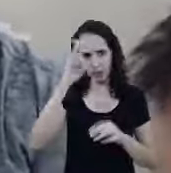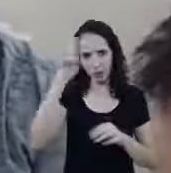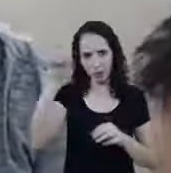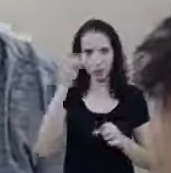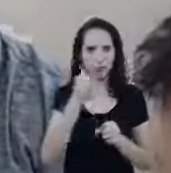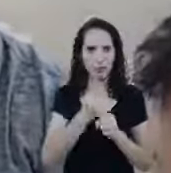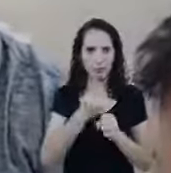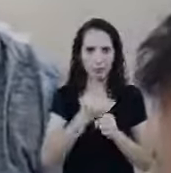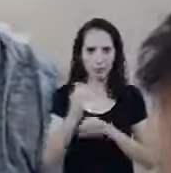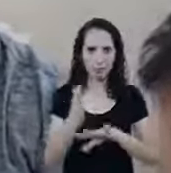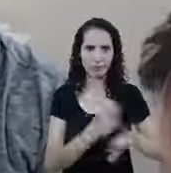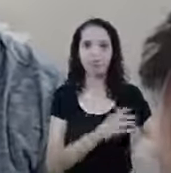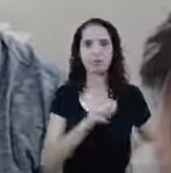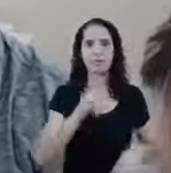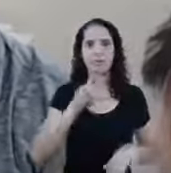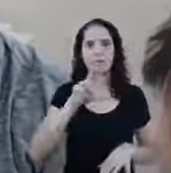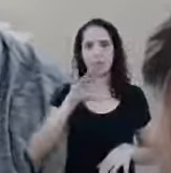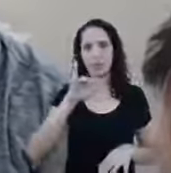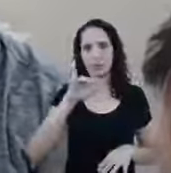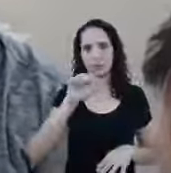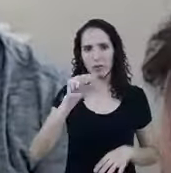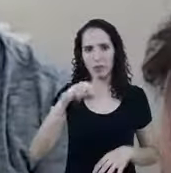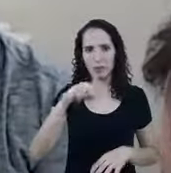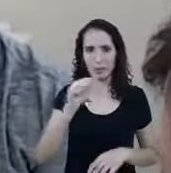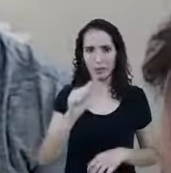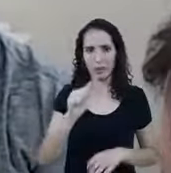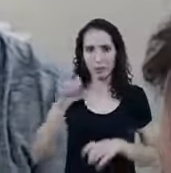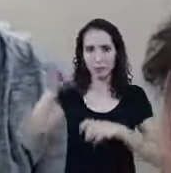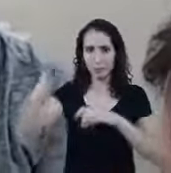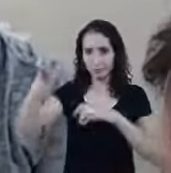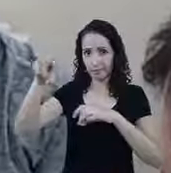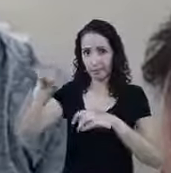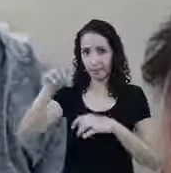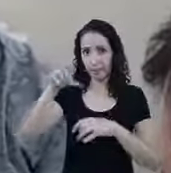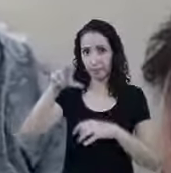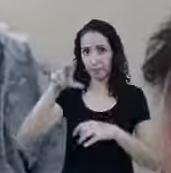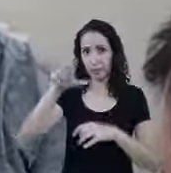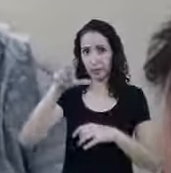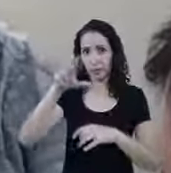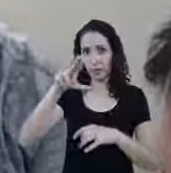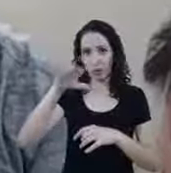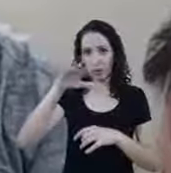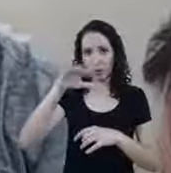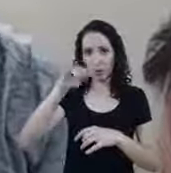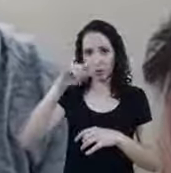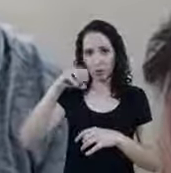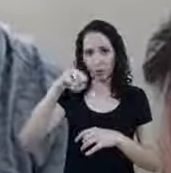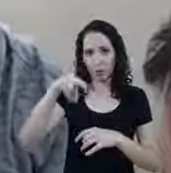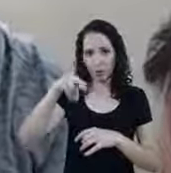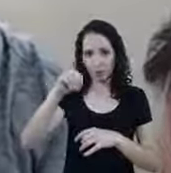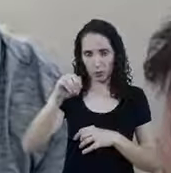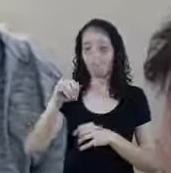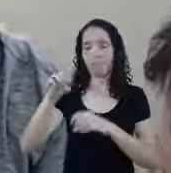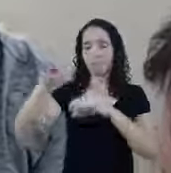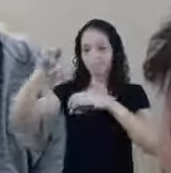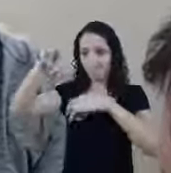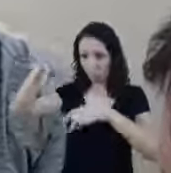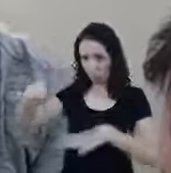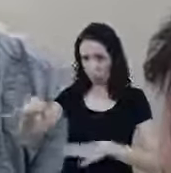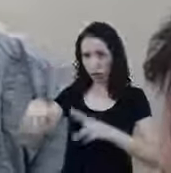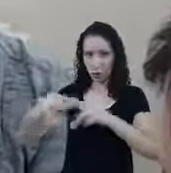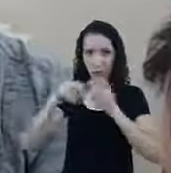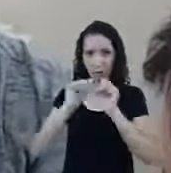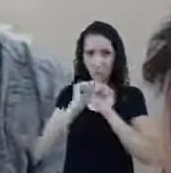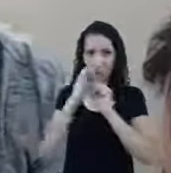A Luciana Rafael de Souza Pergunta Bom dia Fui demitido Na experiência Devido ao fator Covid-19 Tem algum